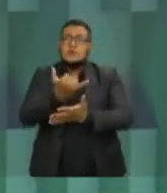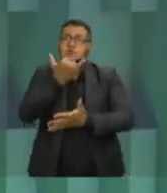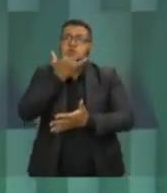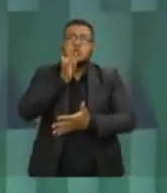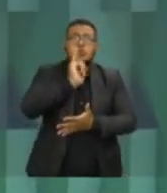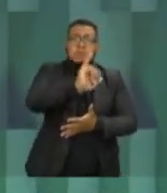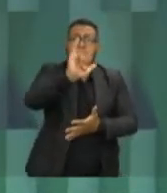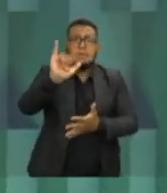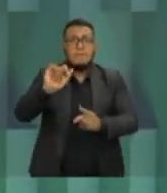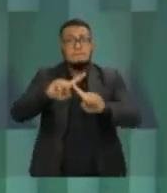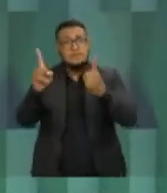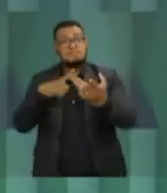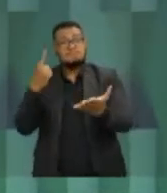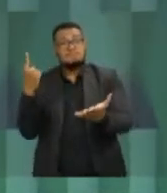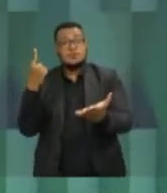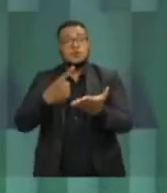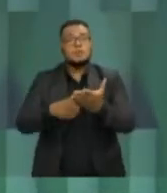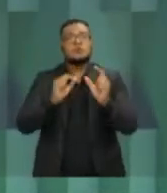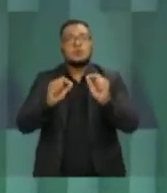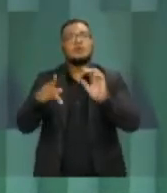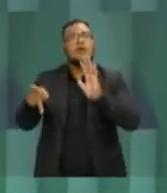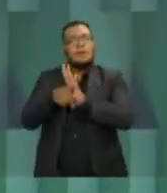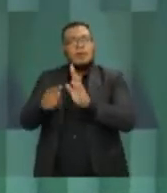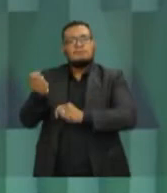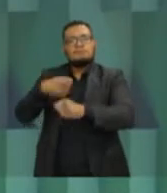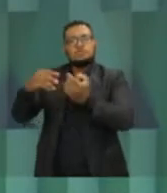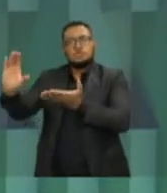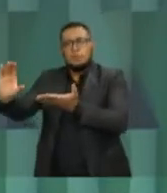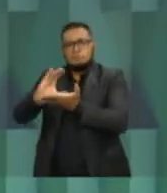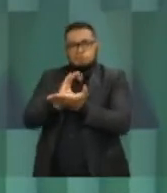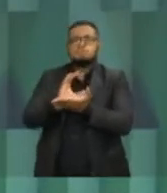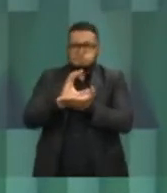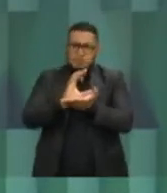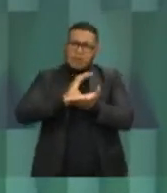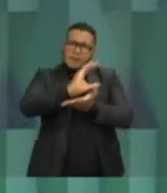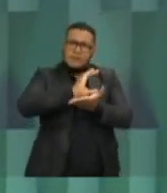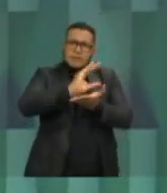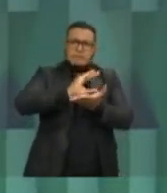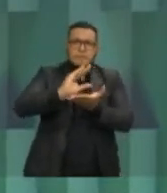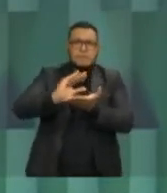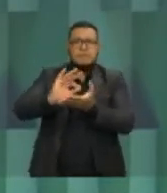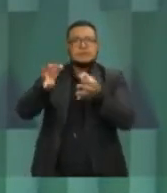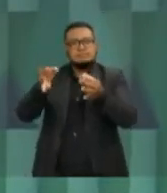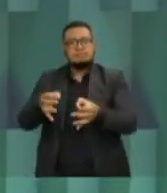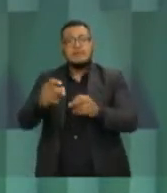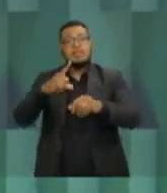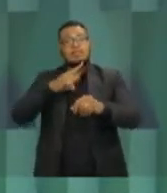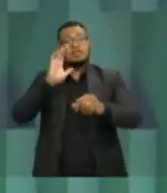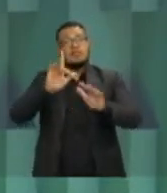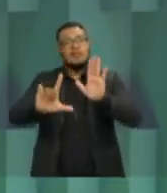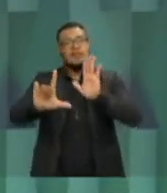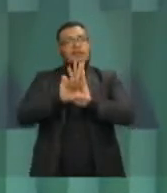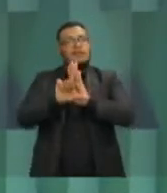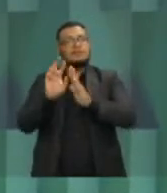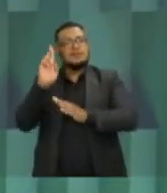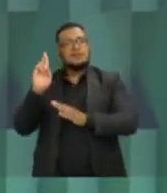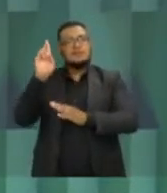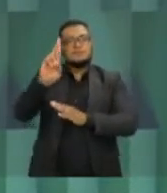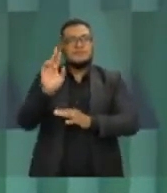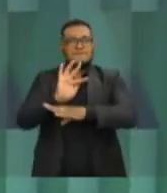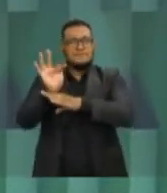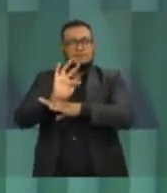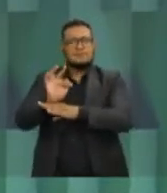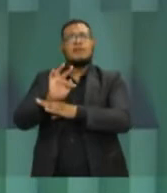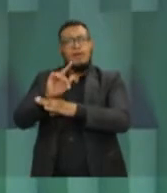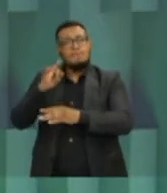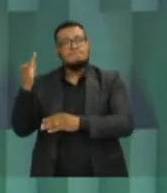reafirmo o meu compromisso com as finanças públicas. Cumpri quando fui prefeito a lei de responsabilidade fiscal, deixei dinheiro no caixa, foi muito